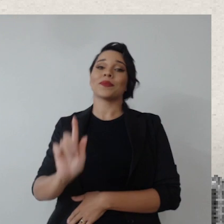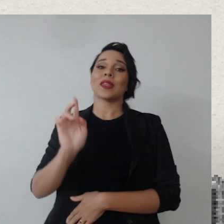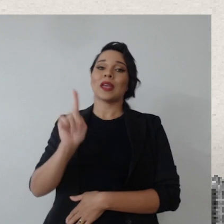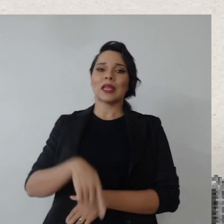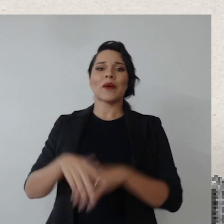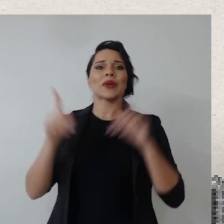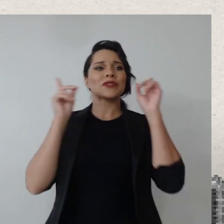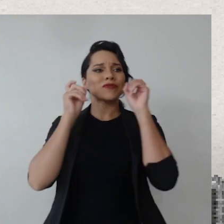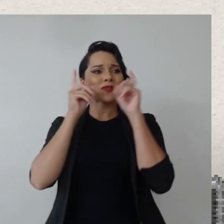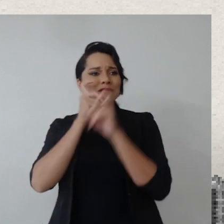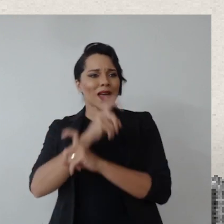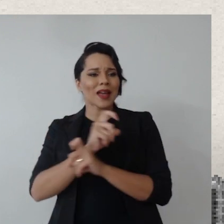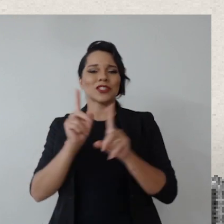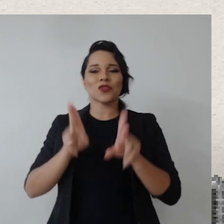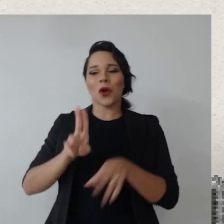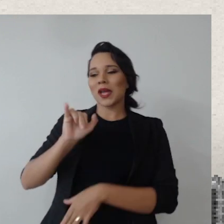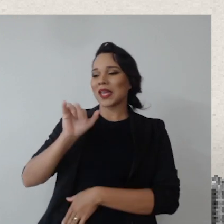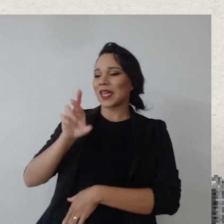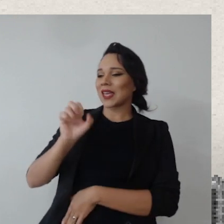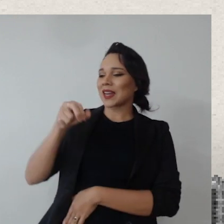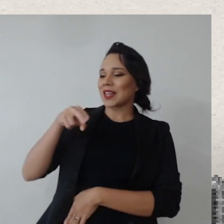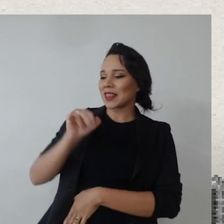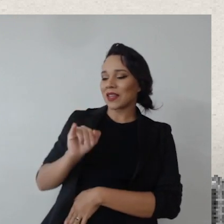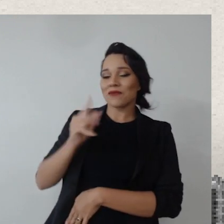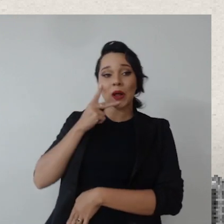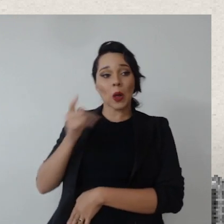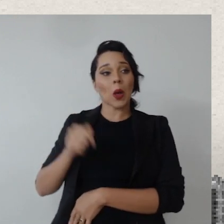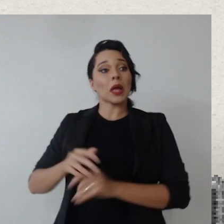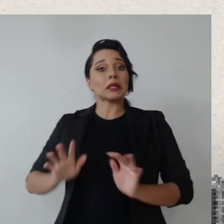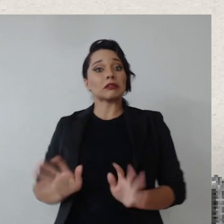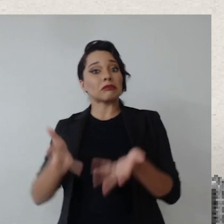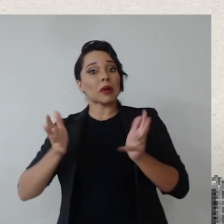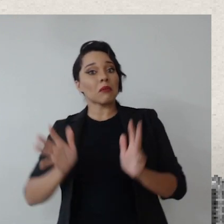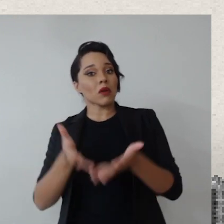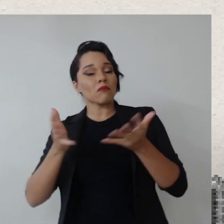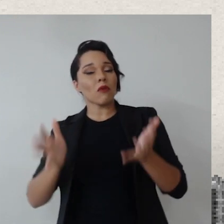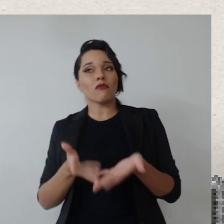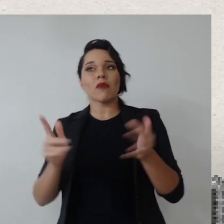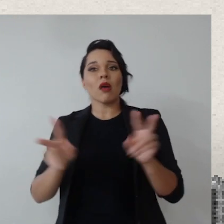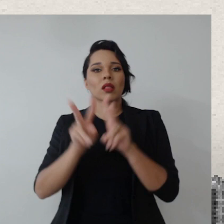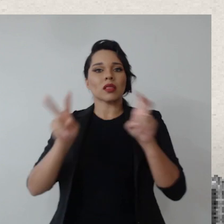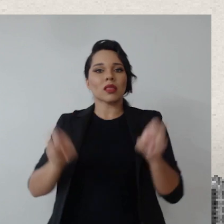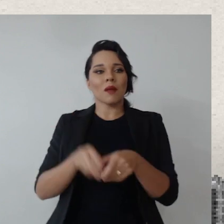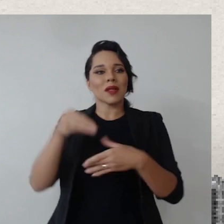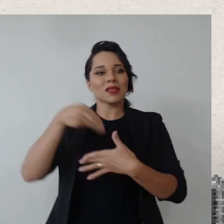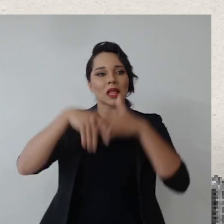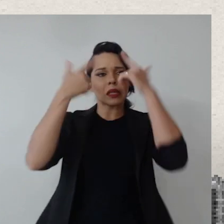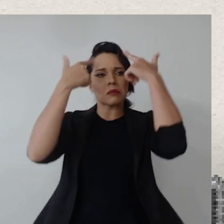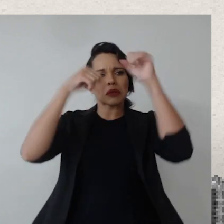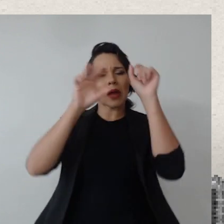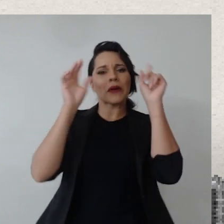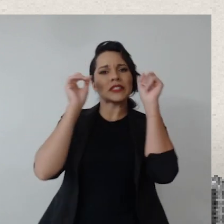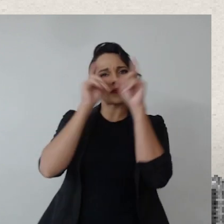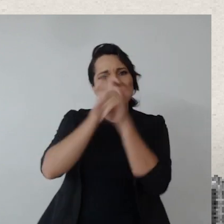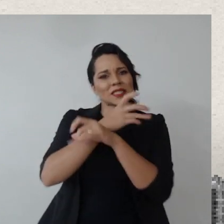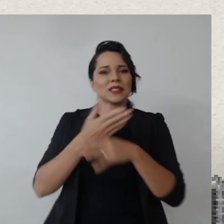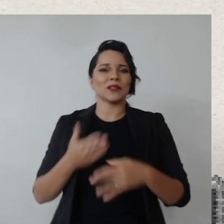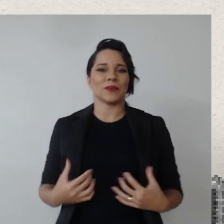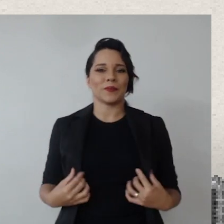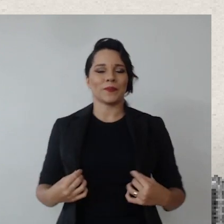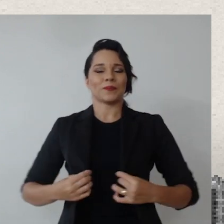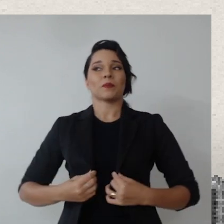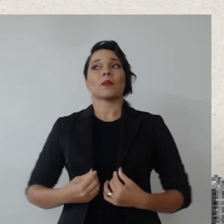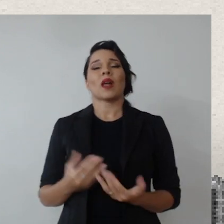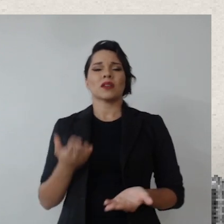Que é uma dificuldade, até como a Irani falou, Da gente promover o tema no tribunal, apesar de que